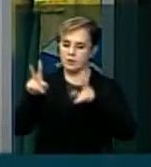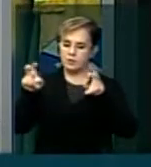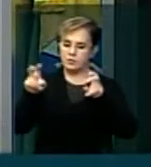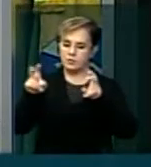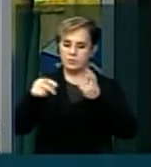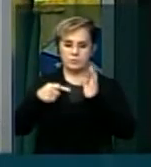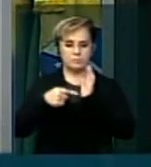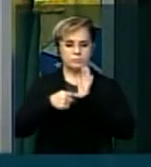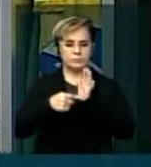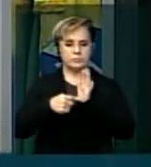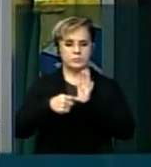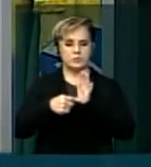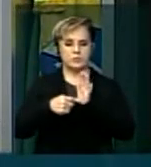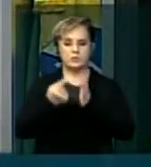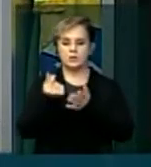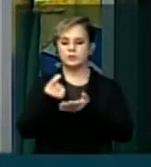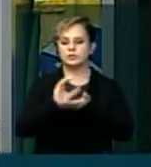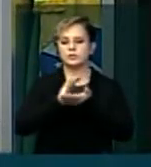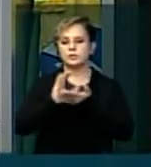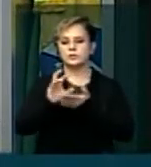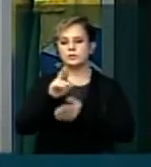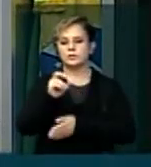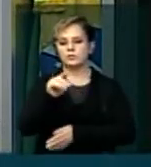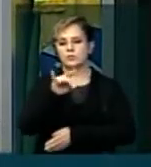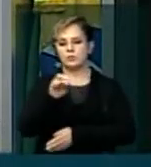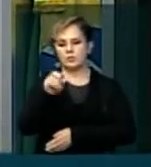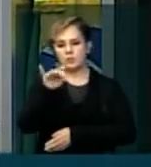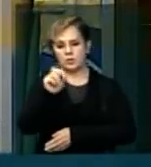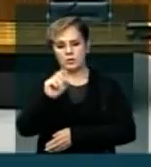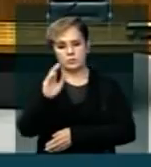assunto polêmico, que é o destino dos Rojas. Muito obrigado, senhor presidente.